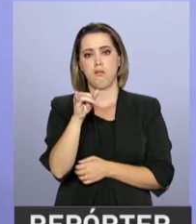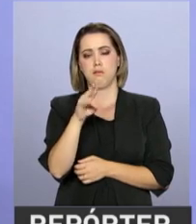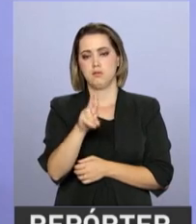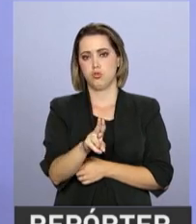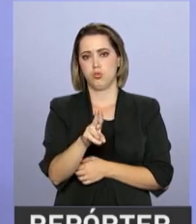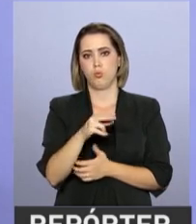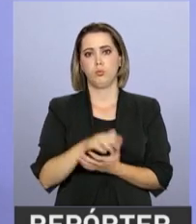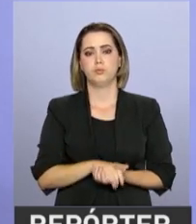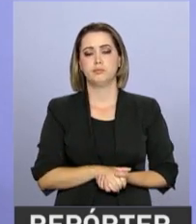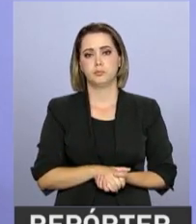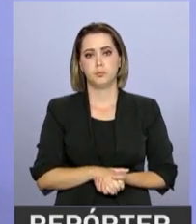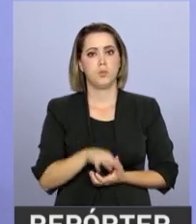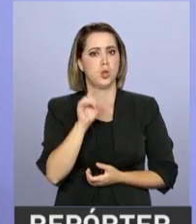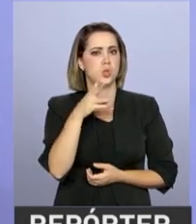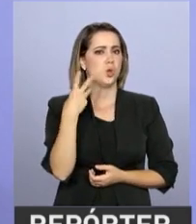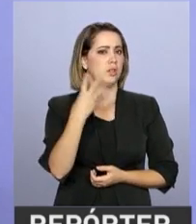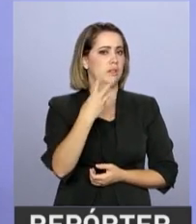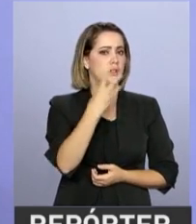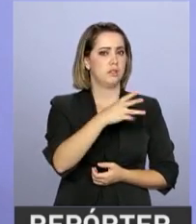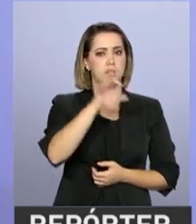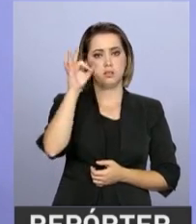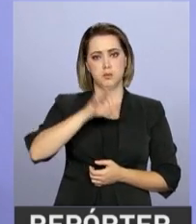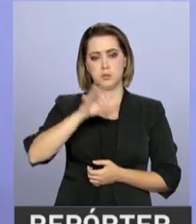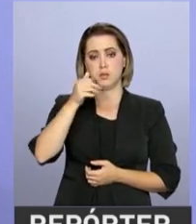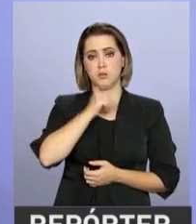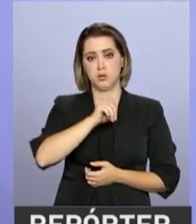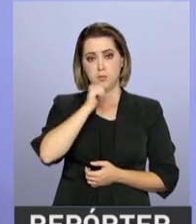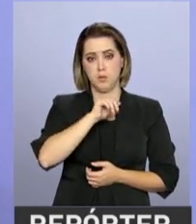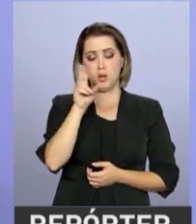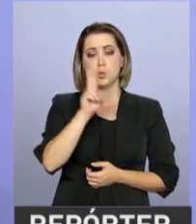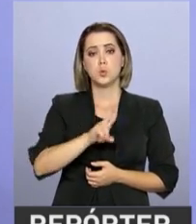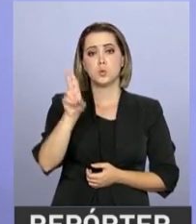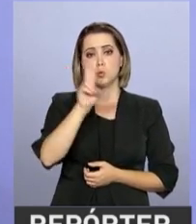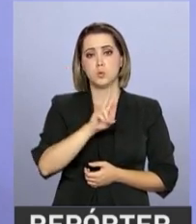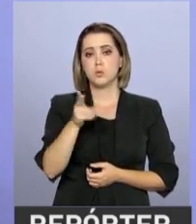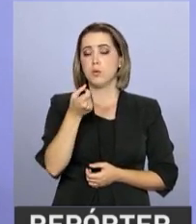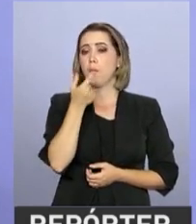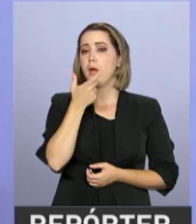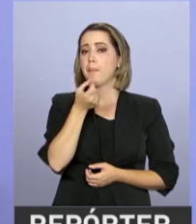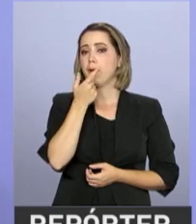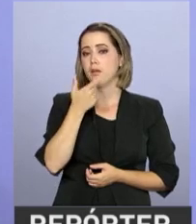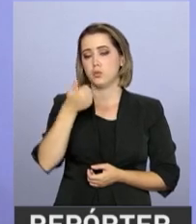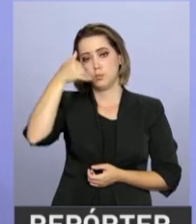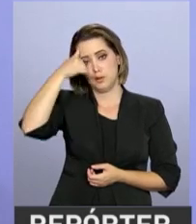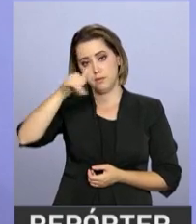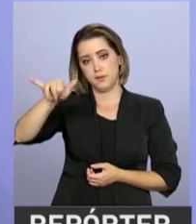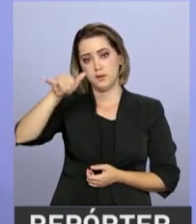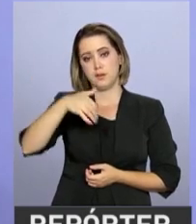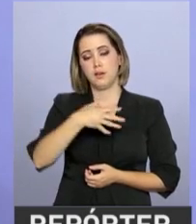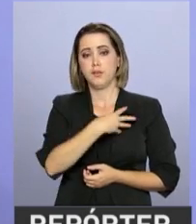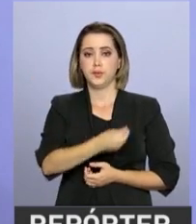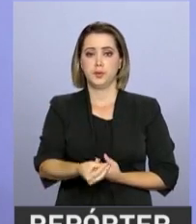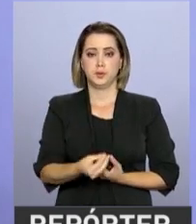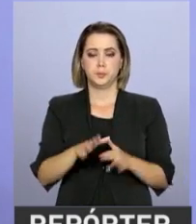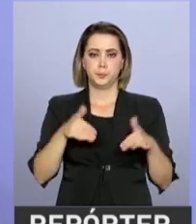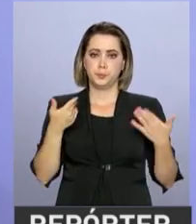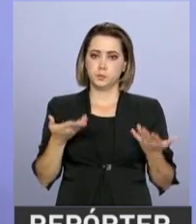33% das mulheres utilizam contraceptivos. Portanto, a expectativa nossa é de que com esse